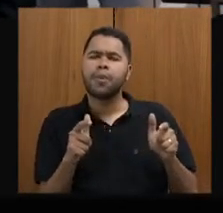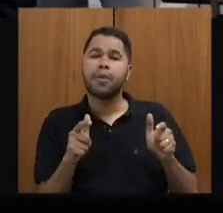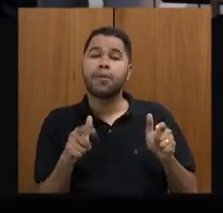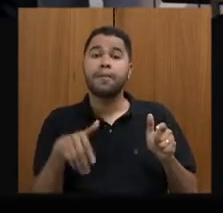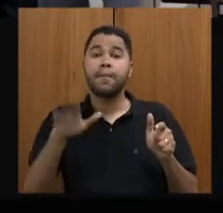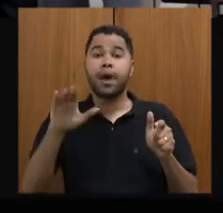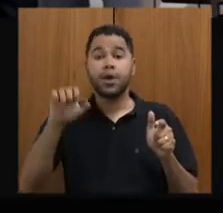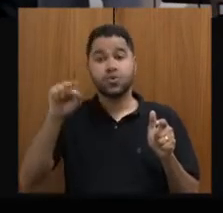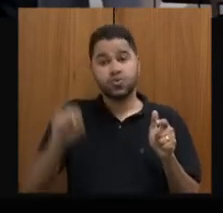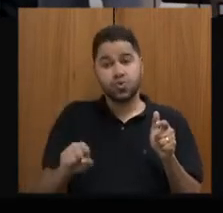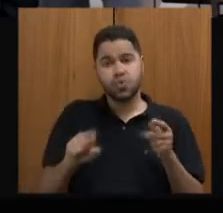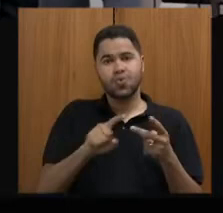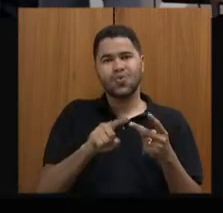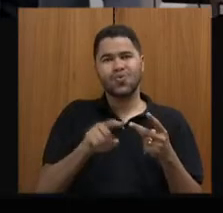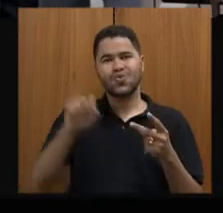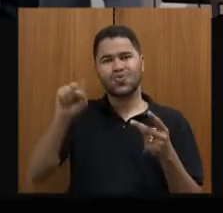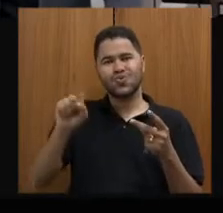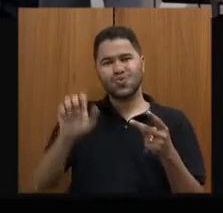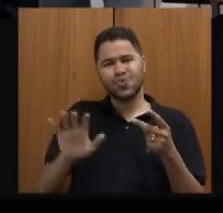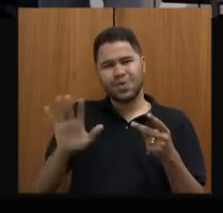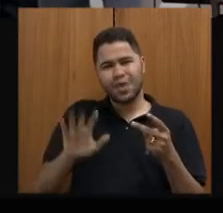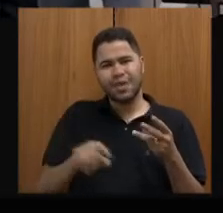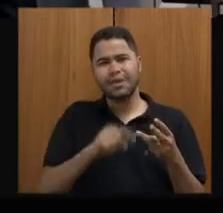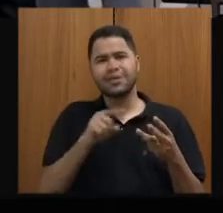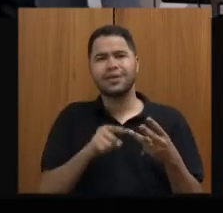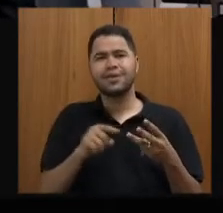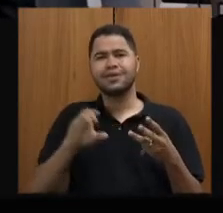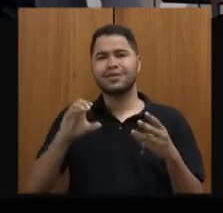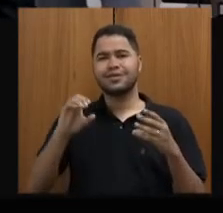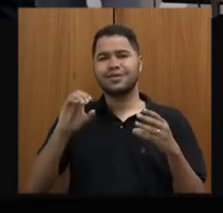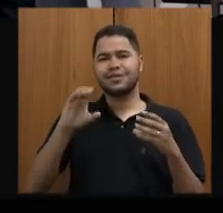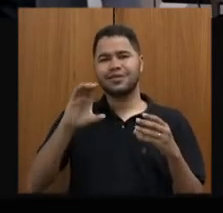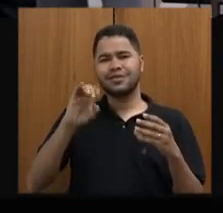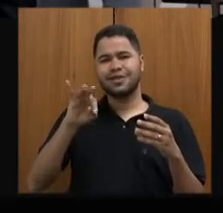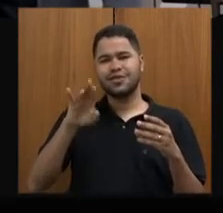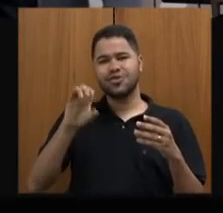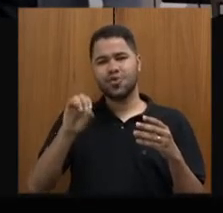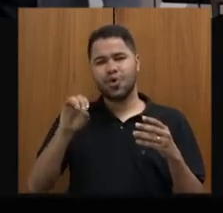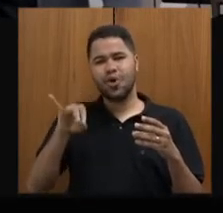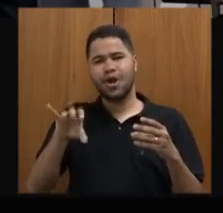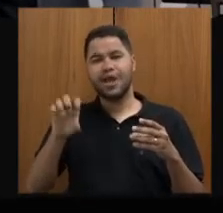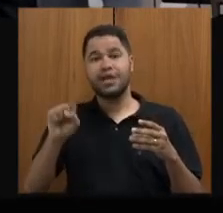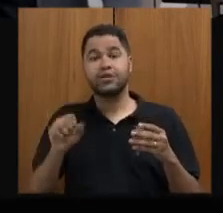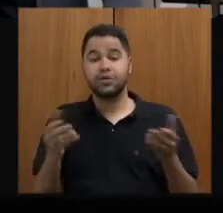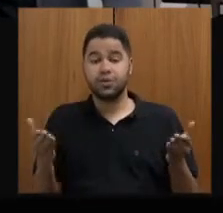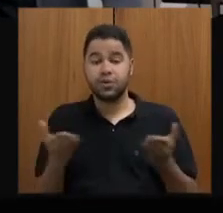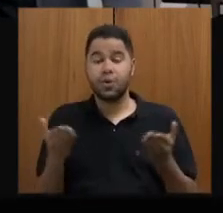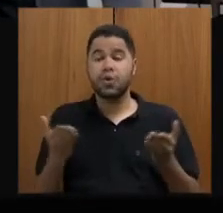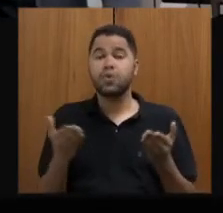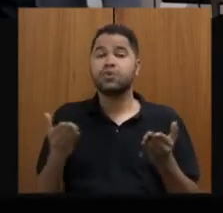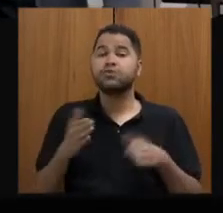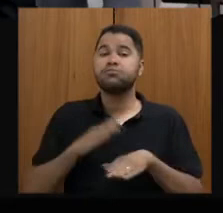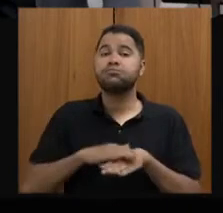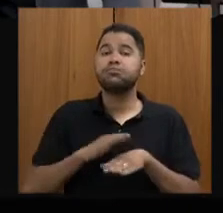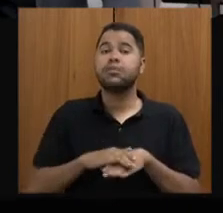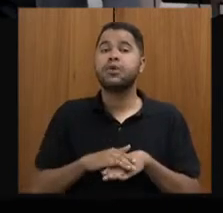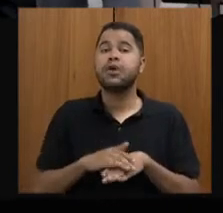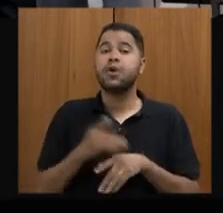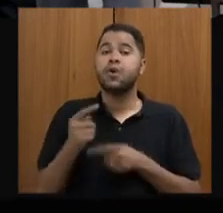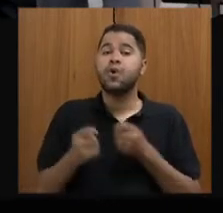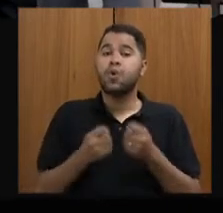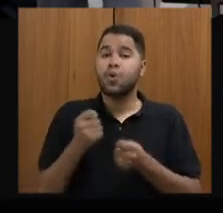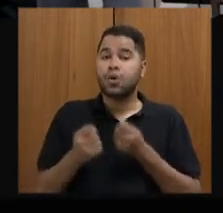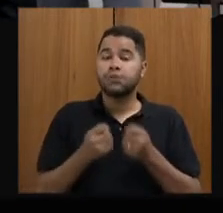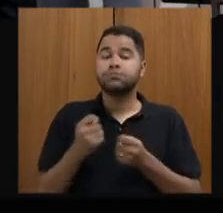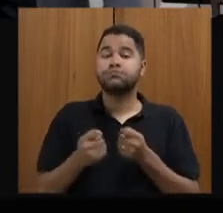sul, região sudeste, a região centro-oeste, e só perdemos hoje no crescimento, no desenvolvimento econômico,